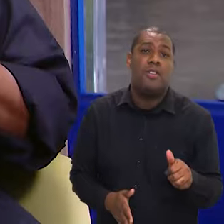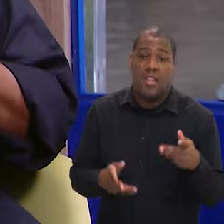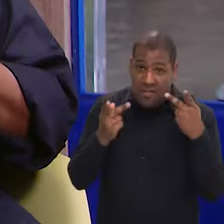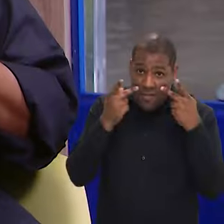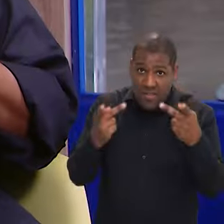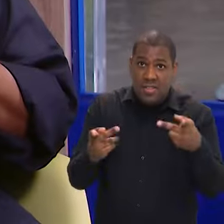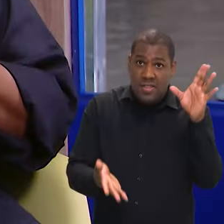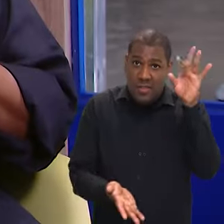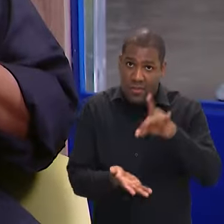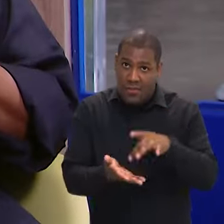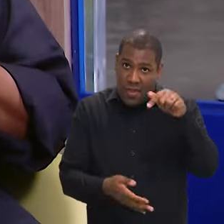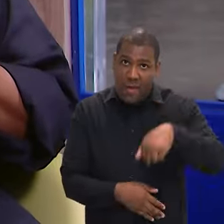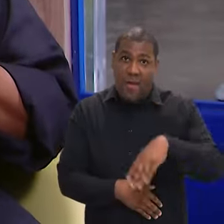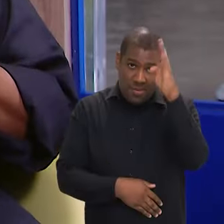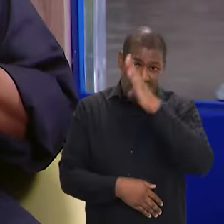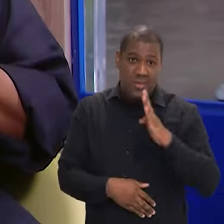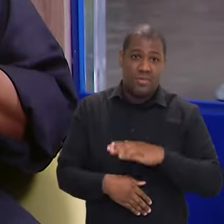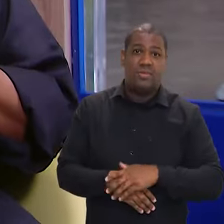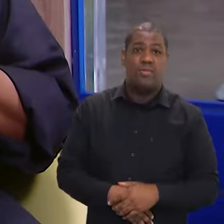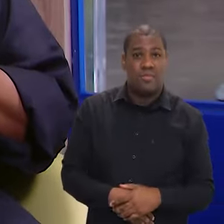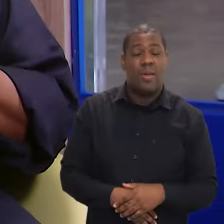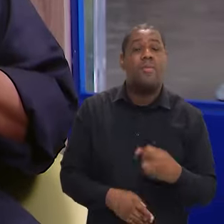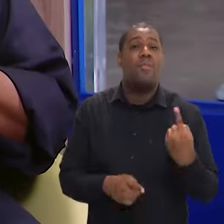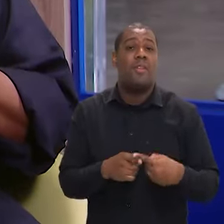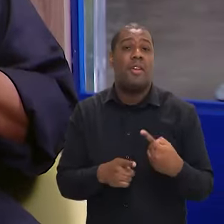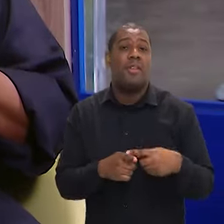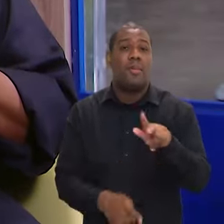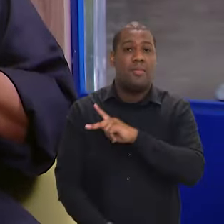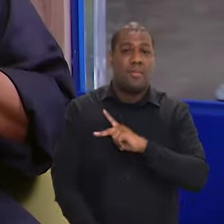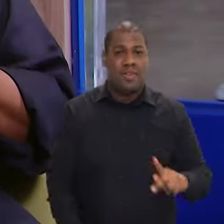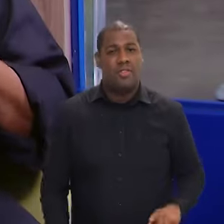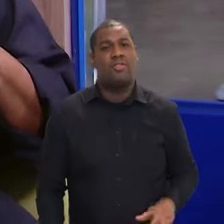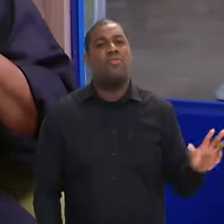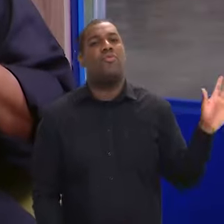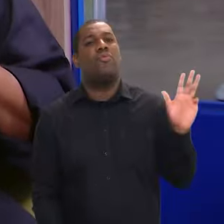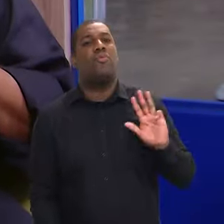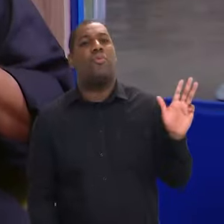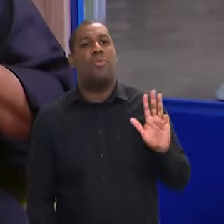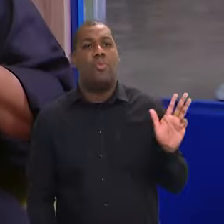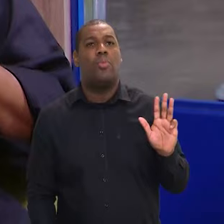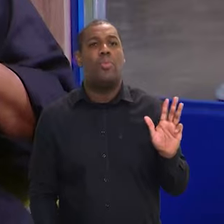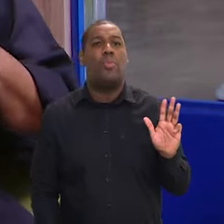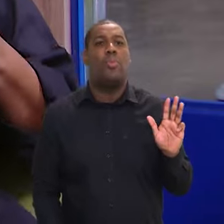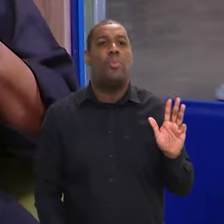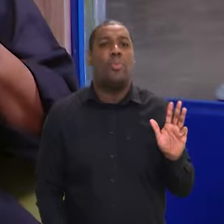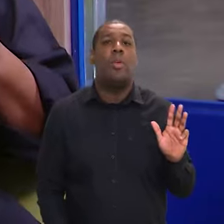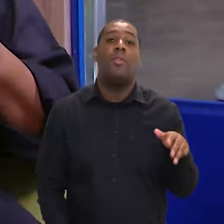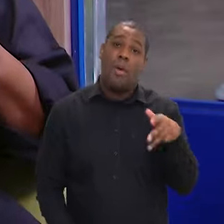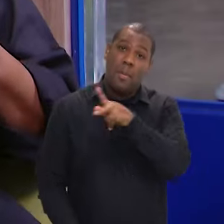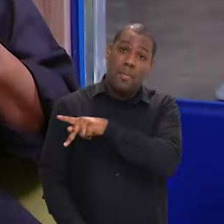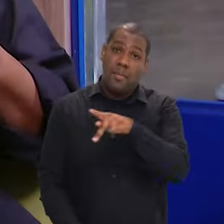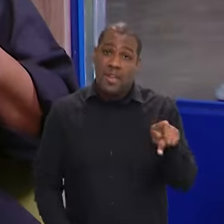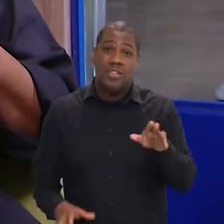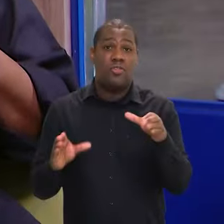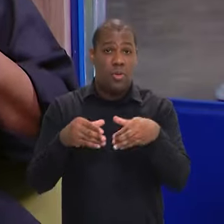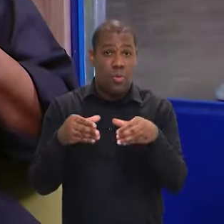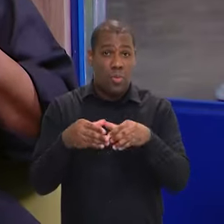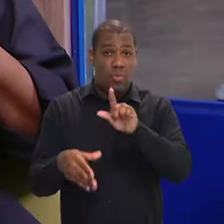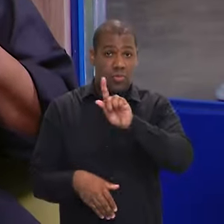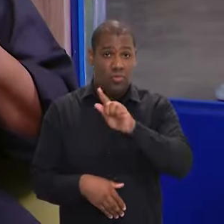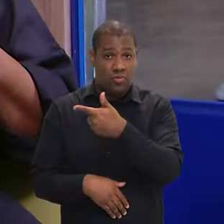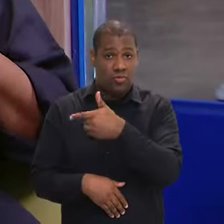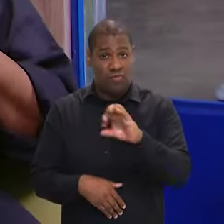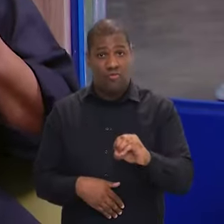questão internacional, muito interessante, porque o presidente Lula, como presidente do Brasil, assumiu a presidência do G20,